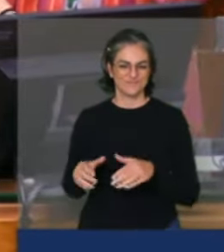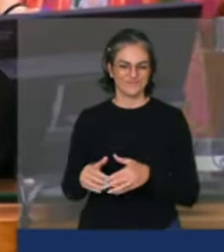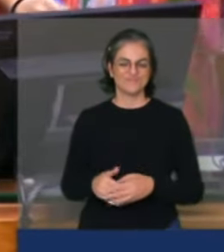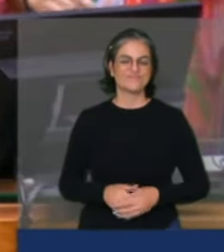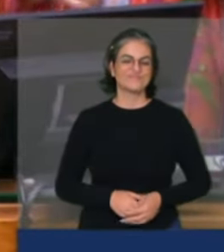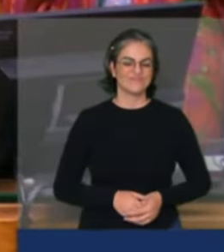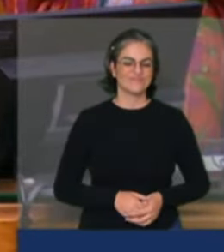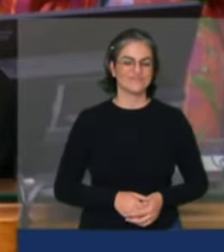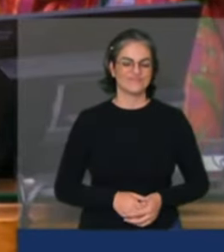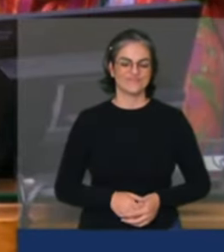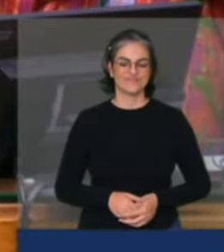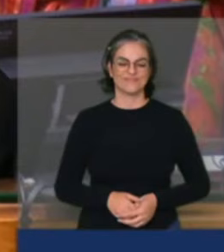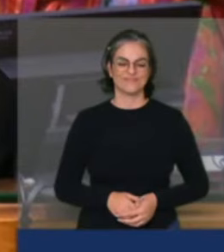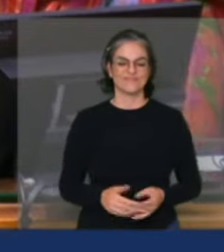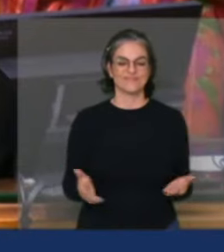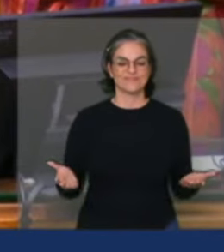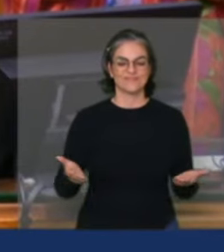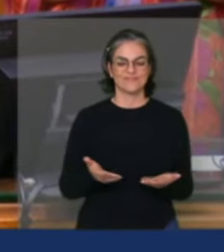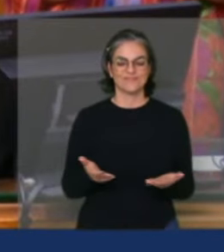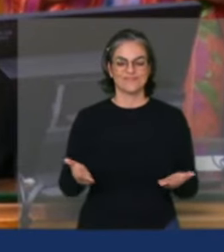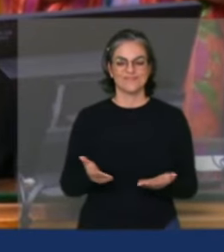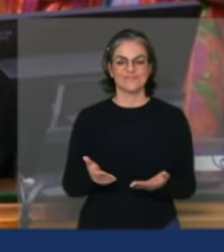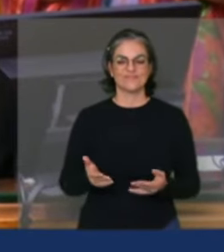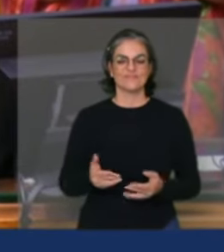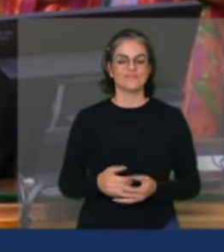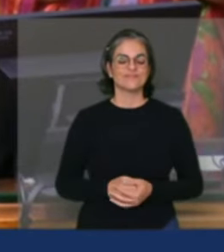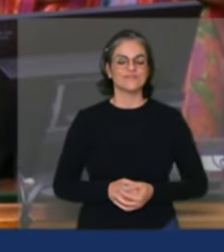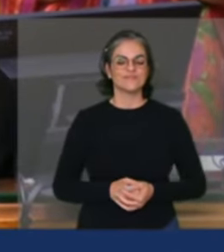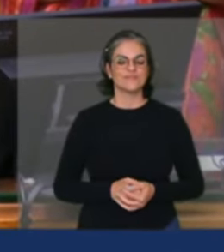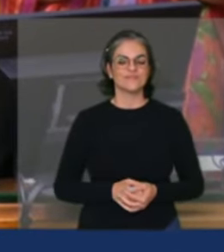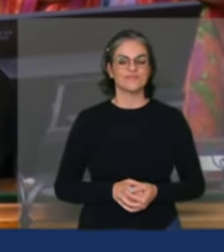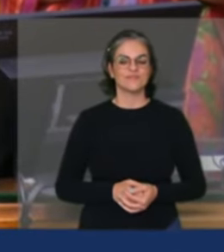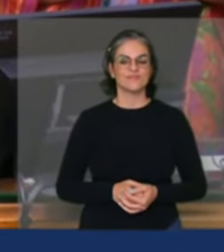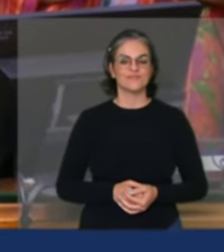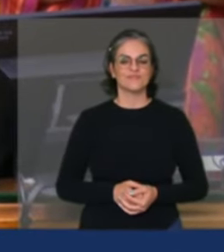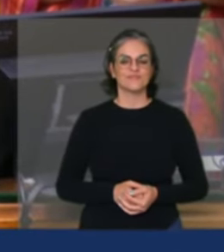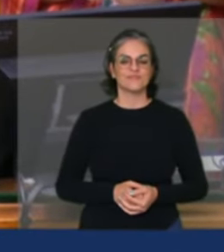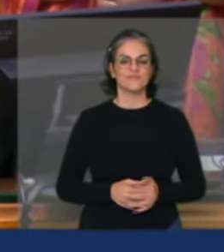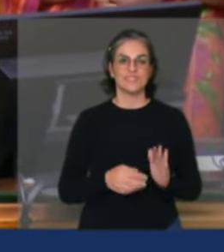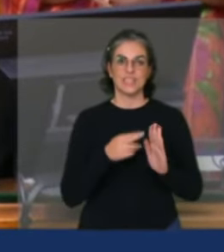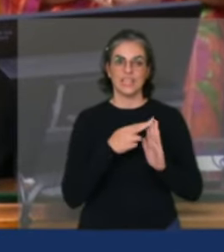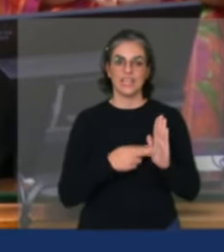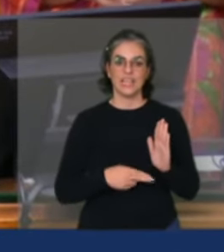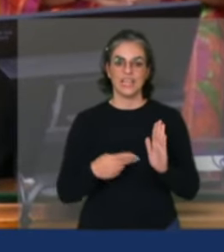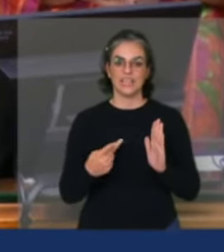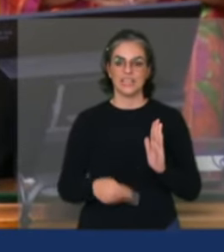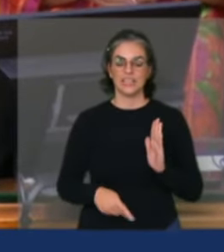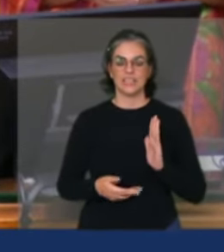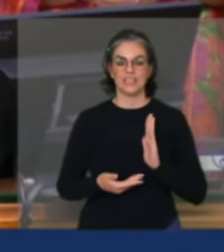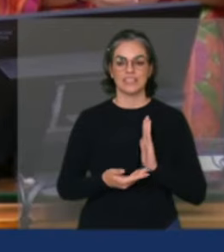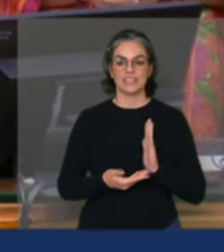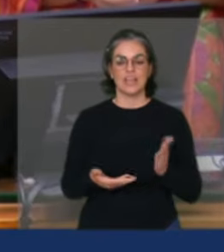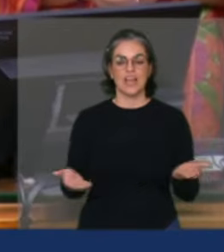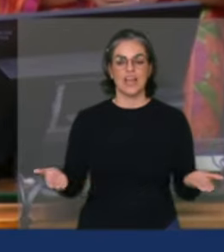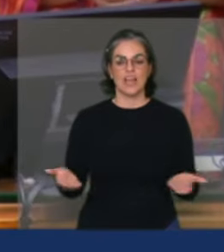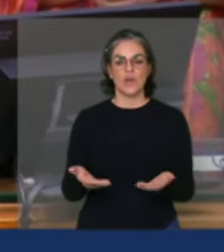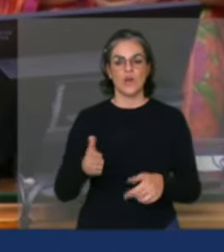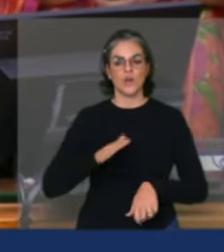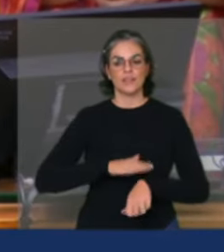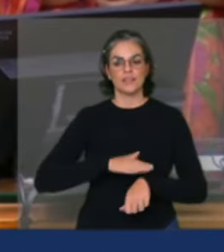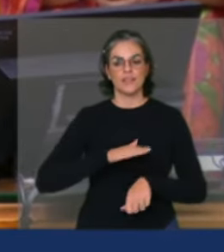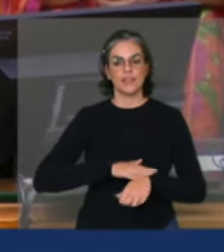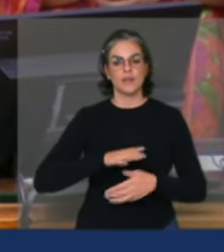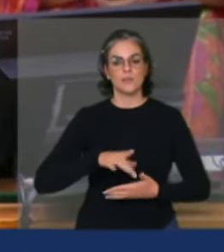seguindo aqui o que define o nosso regimento agora falam os líderes e logo em seguida